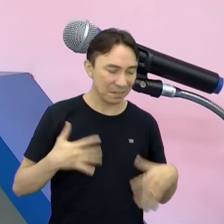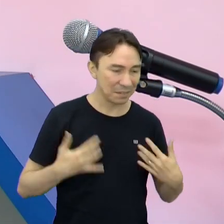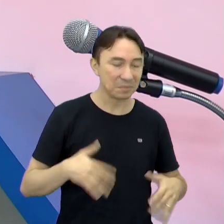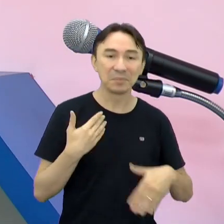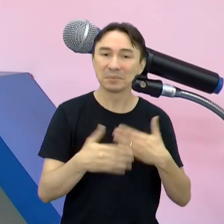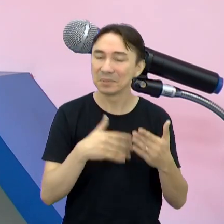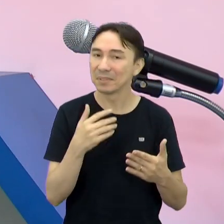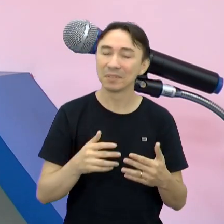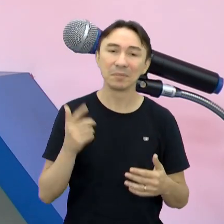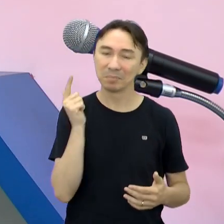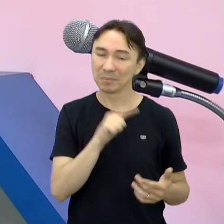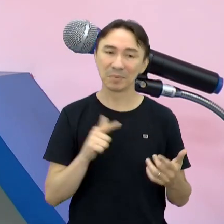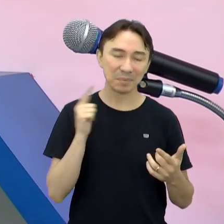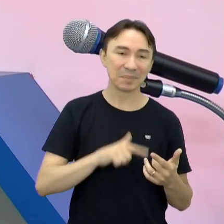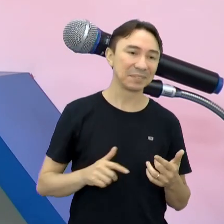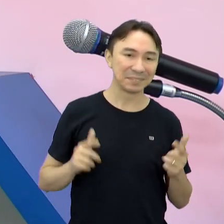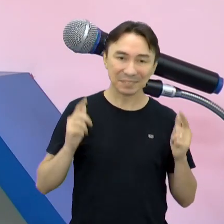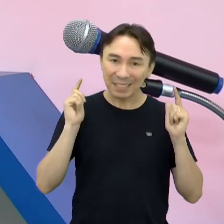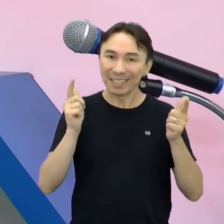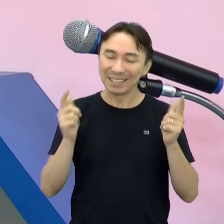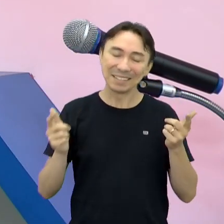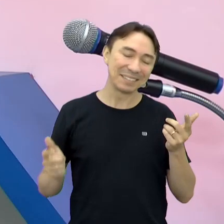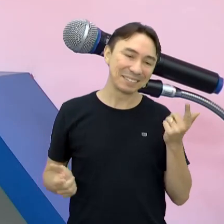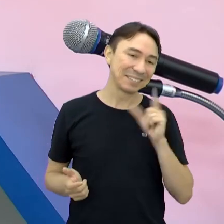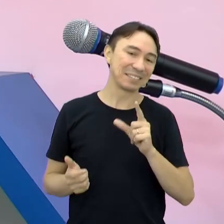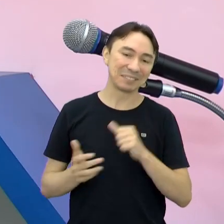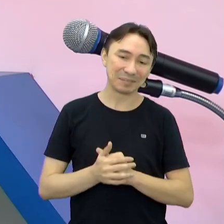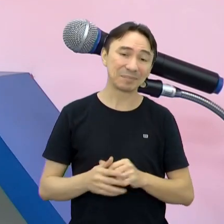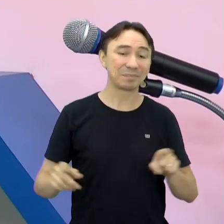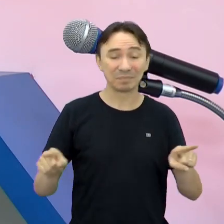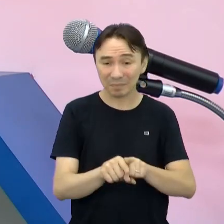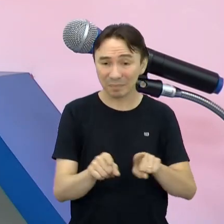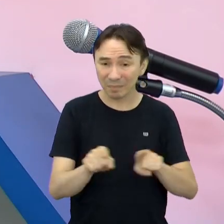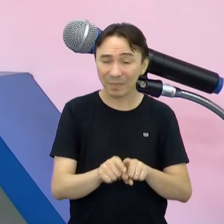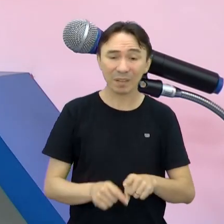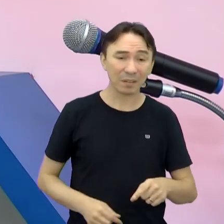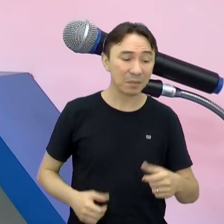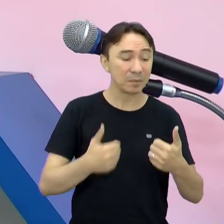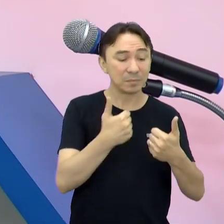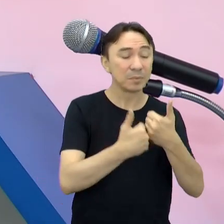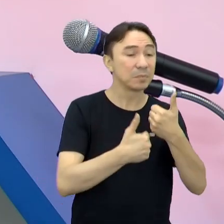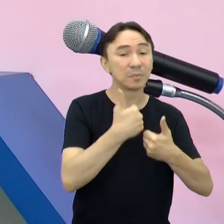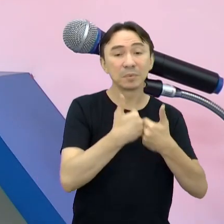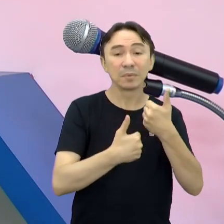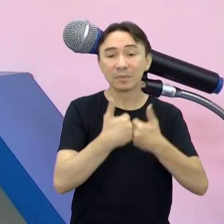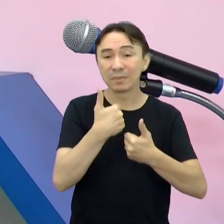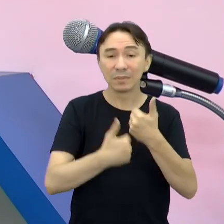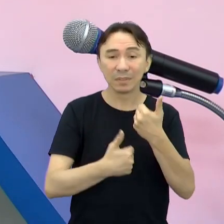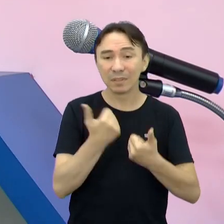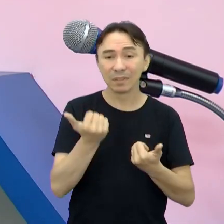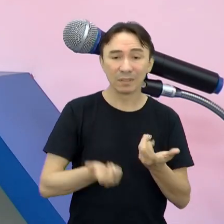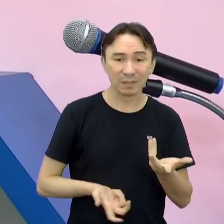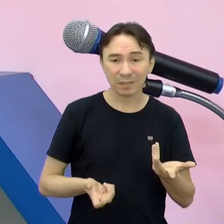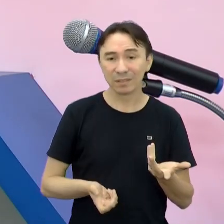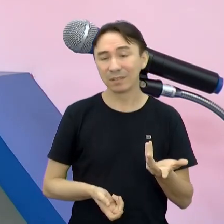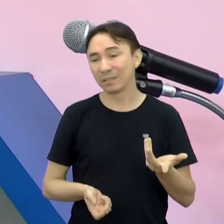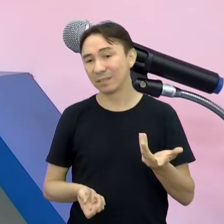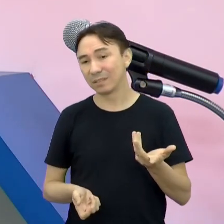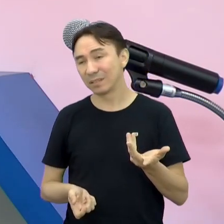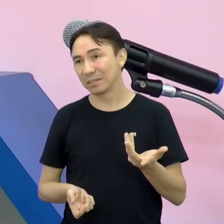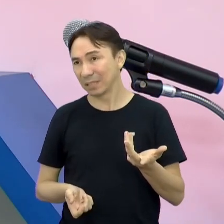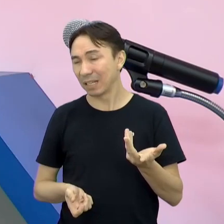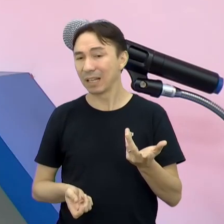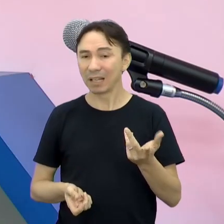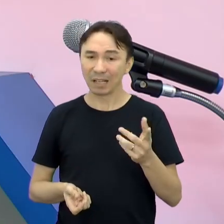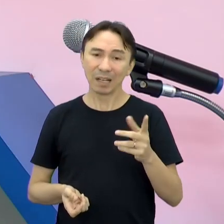E o futebol Aliás A gente fala de futebol Aí os estudantes Podem estar perguntando Por que tanto futebol Porque infelizmente É o futebol Infelizmente no